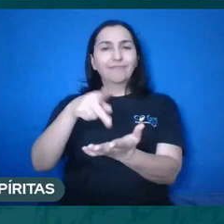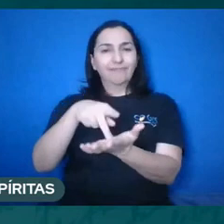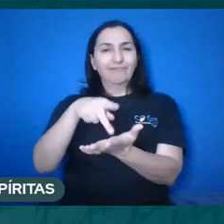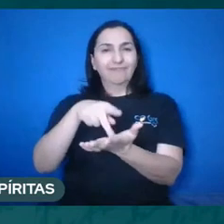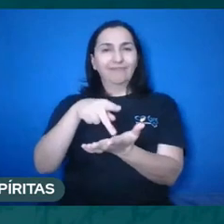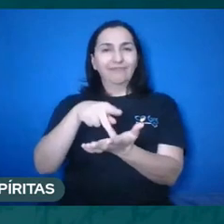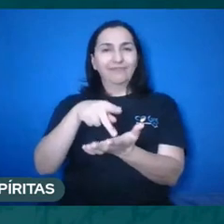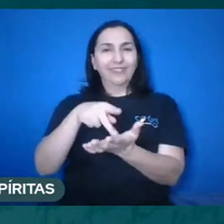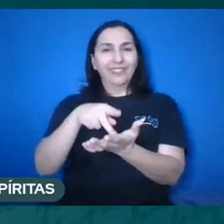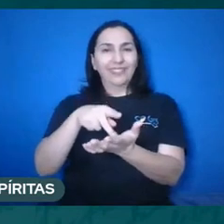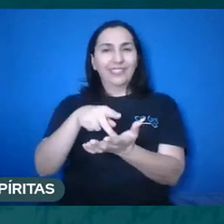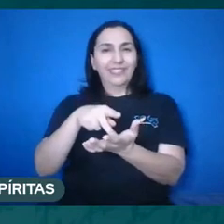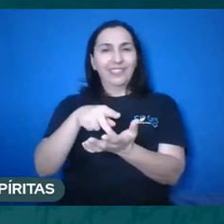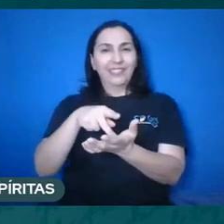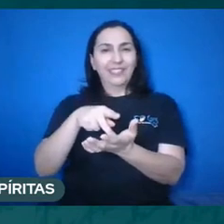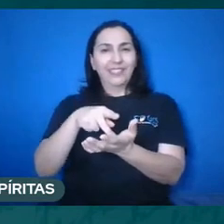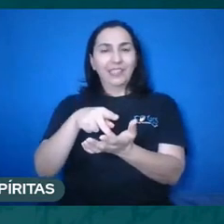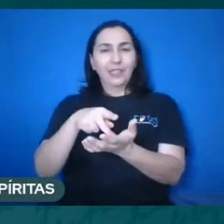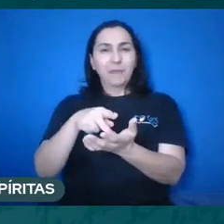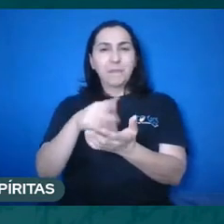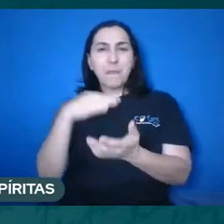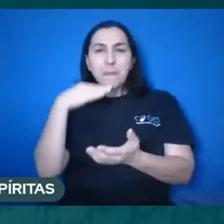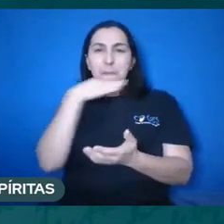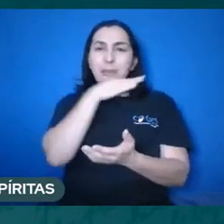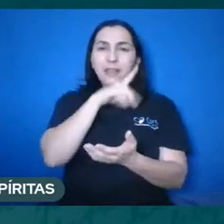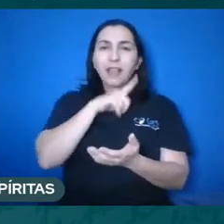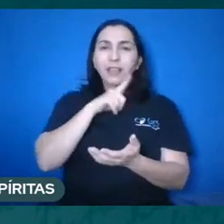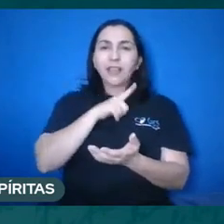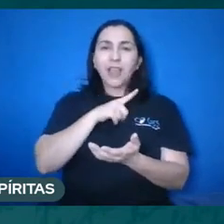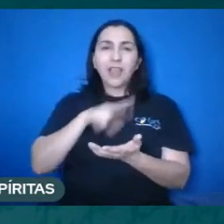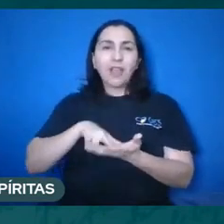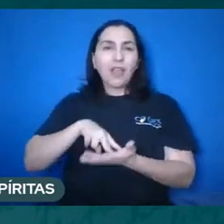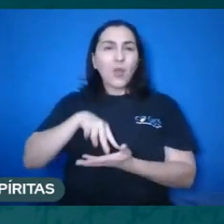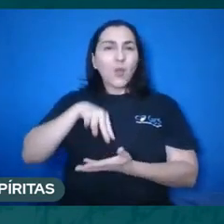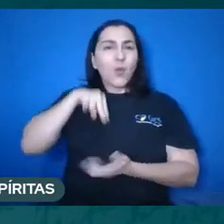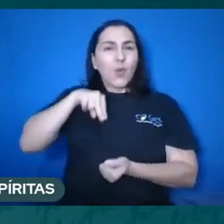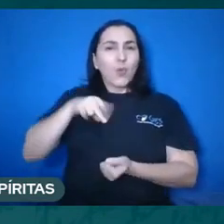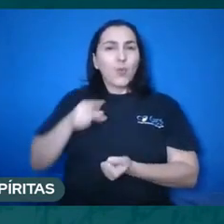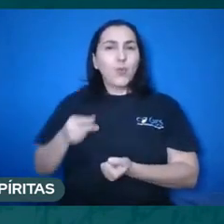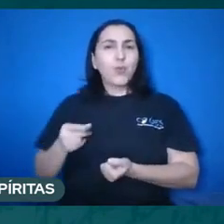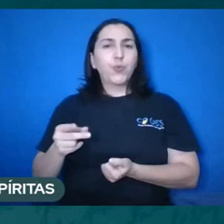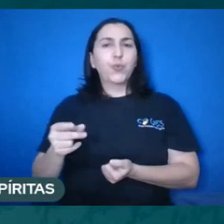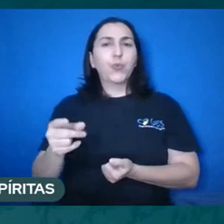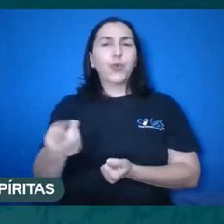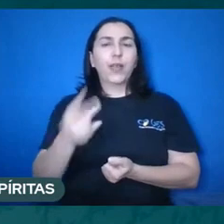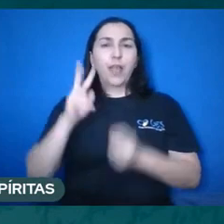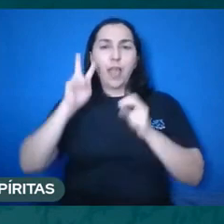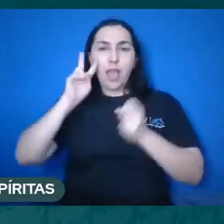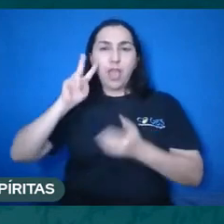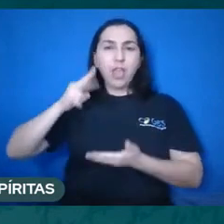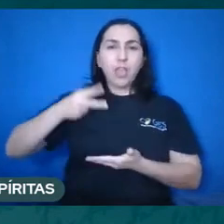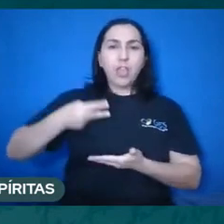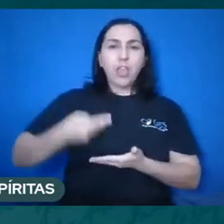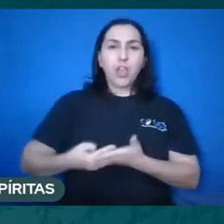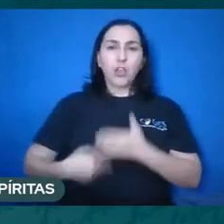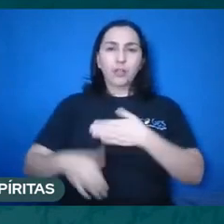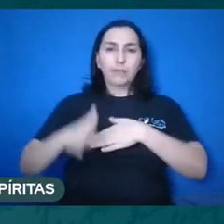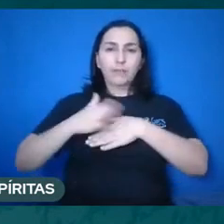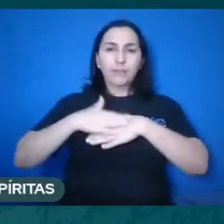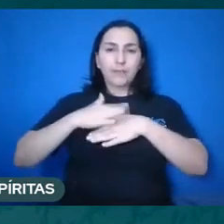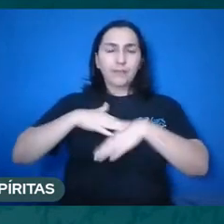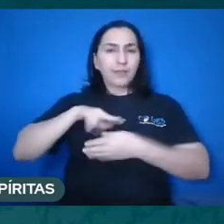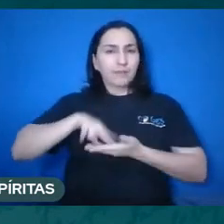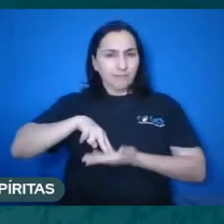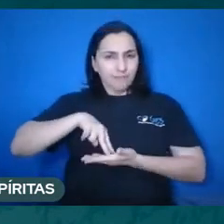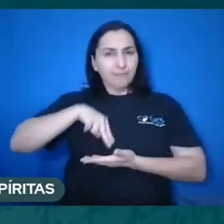está nessa nuance imortal. Para que a gente reconheça essa nossa essência espiritual. Que somos espíritos